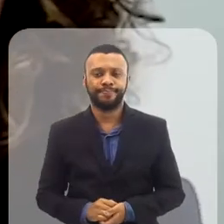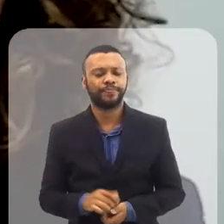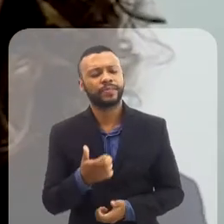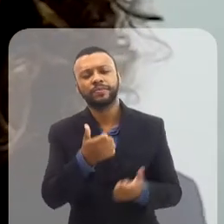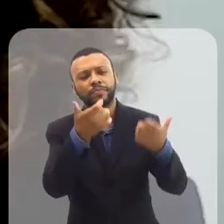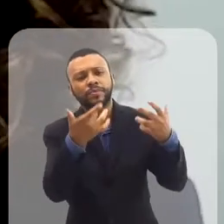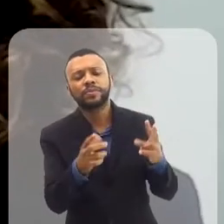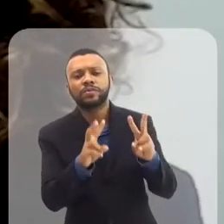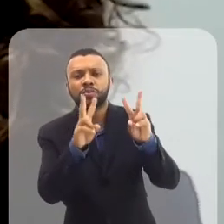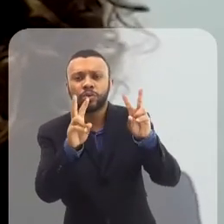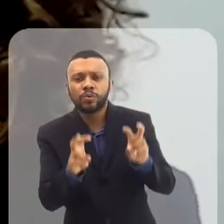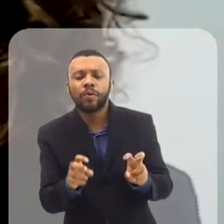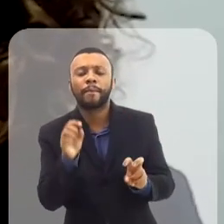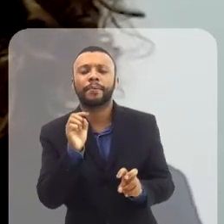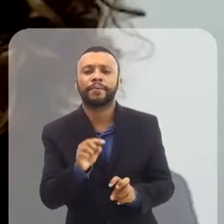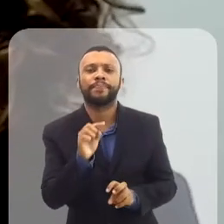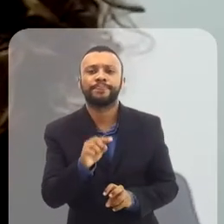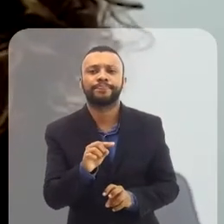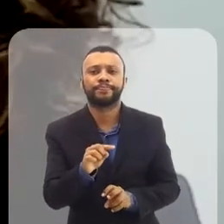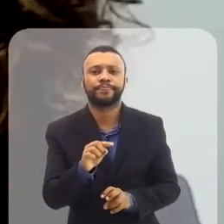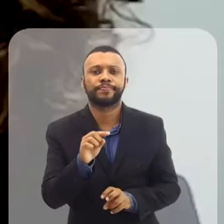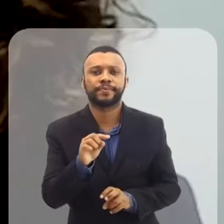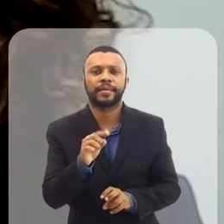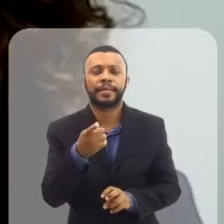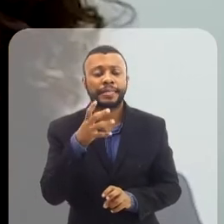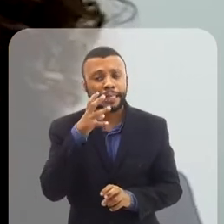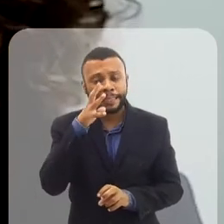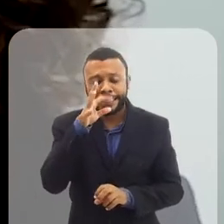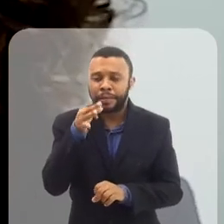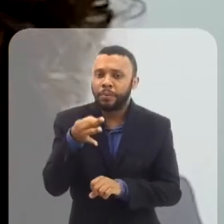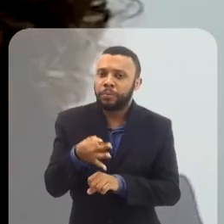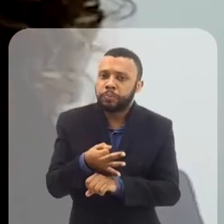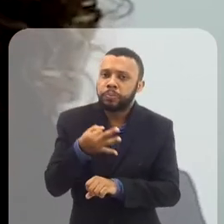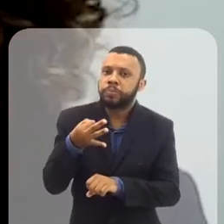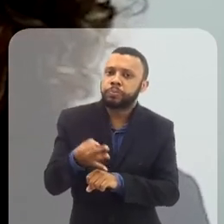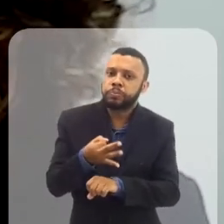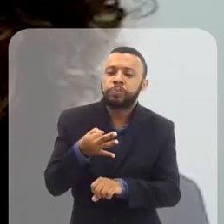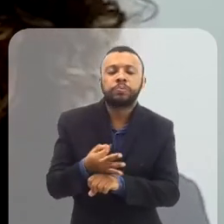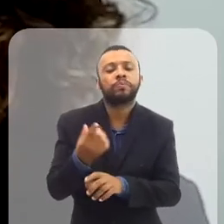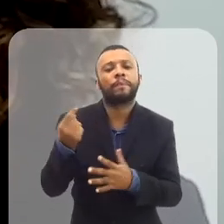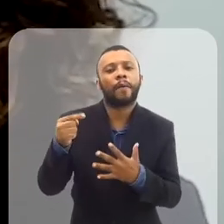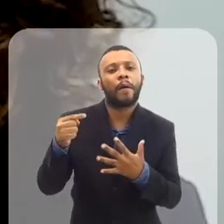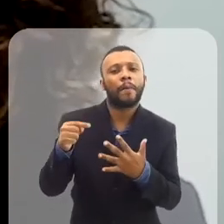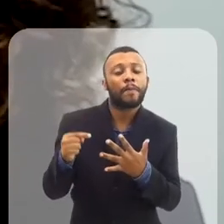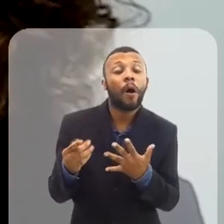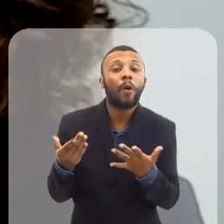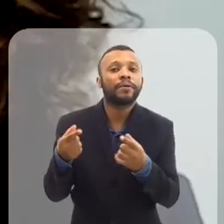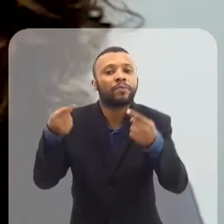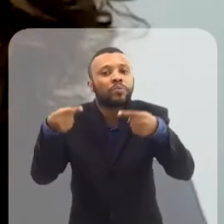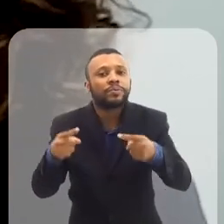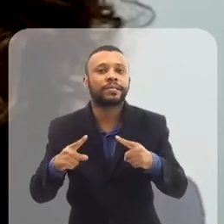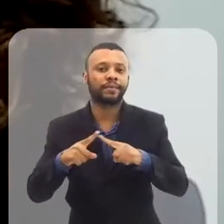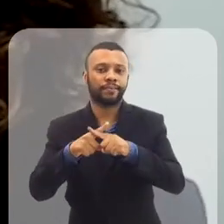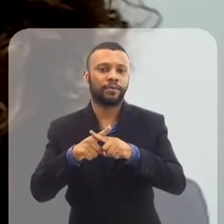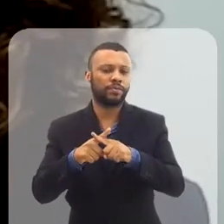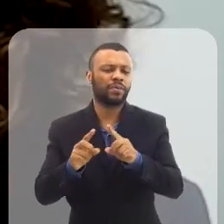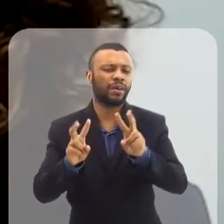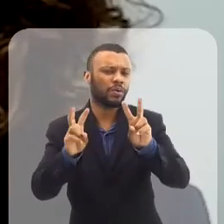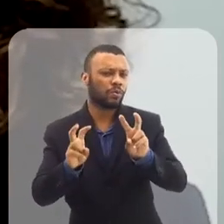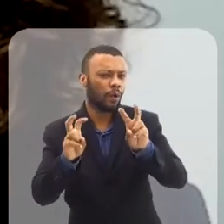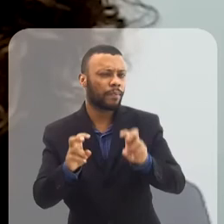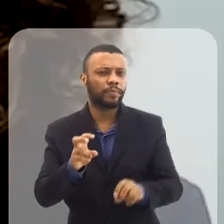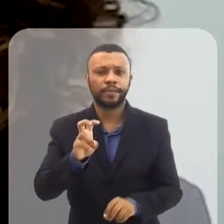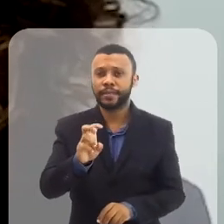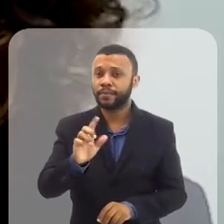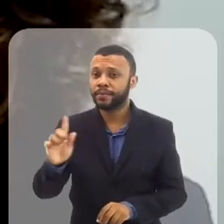queria que você falasse um pouquinho sobre a questão das resistências, dos pontos que são hoje desafios, por exemplo, nessa